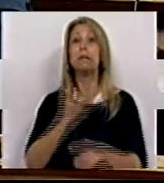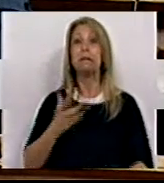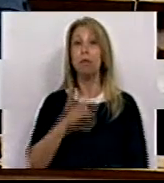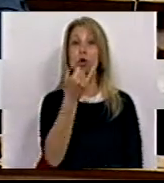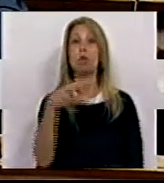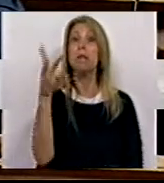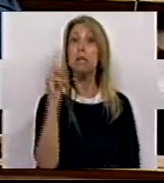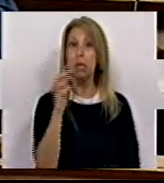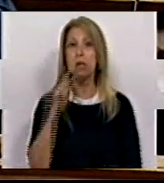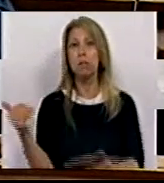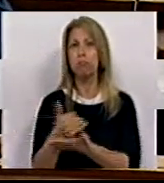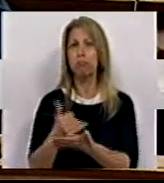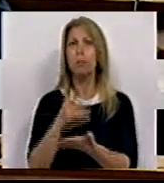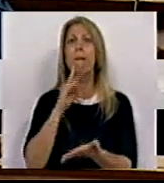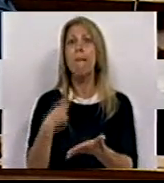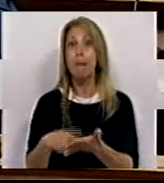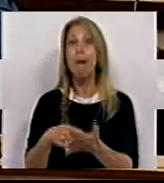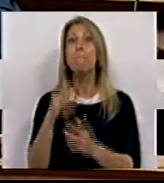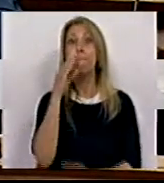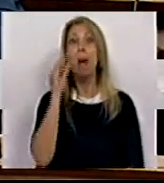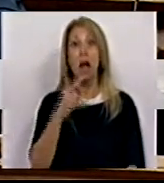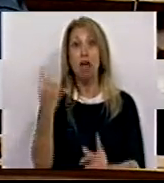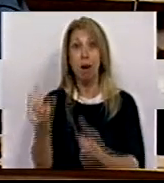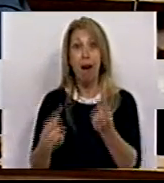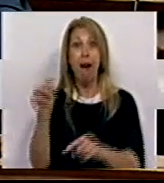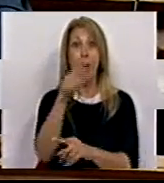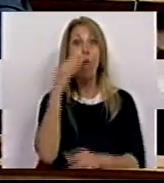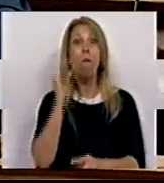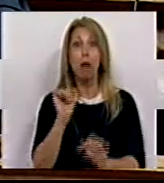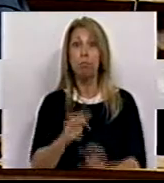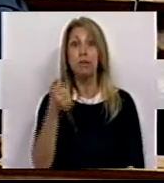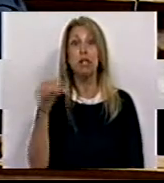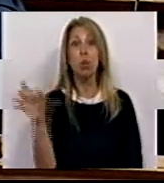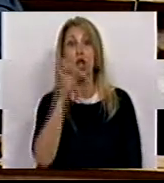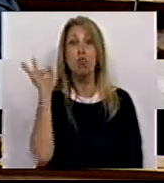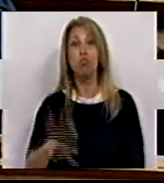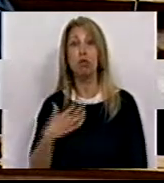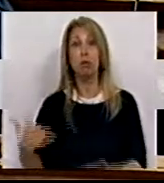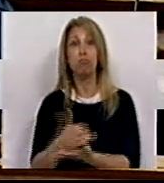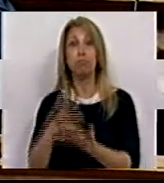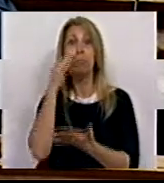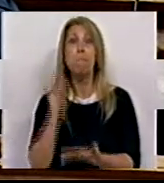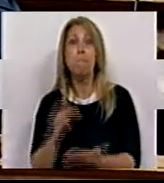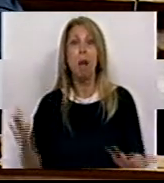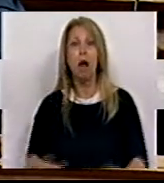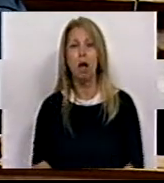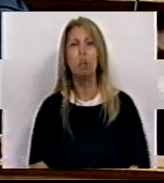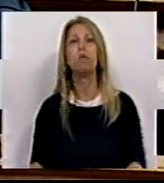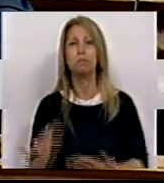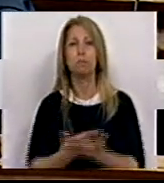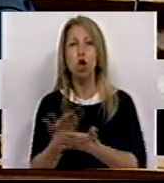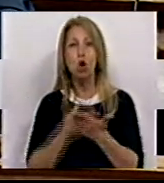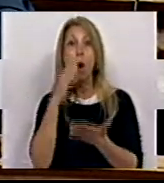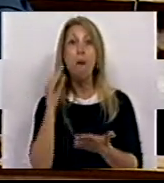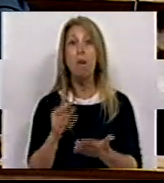comissões bancárias já representavam em alguns bancos cerca de 50% do produto bancário. Ou seja, o negócio dos